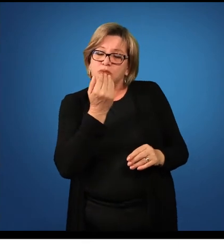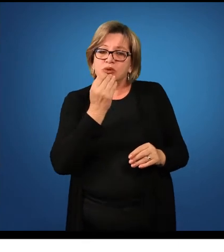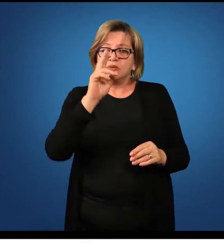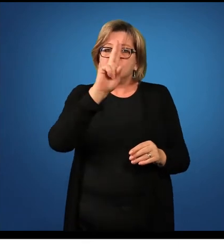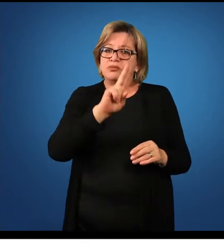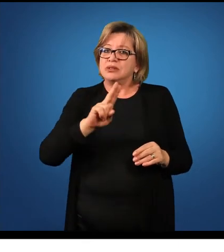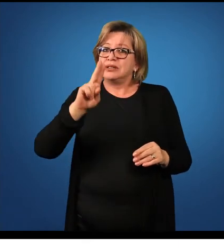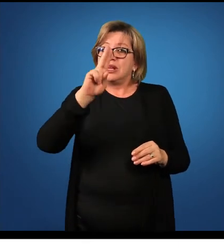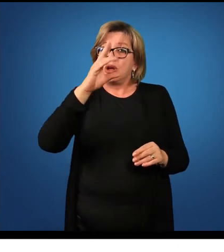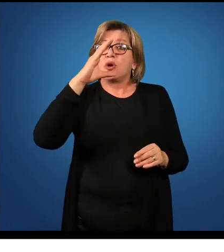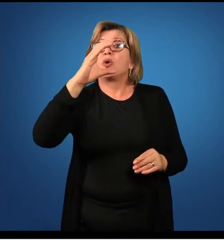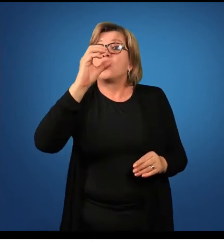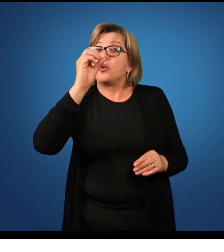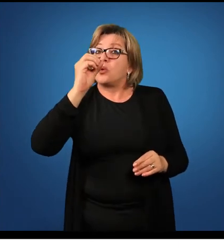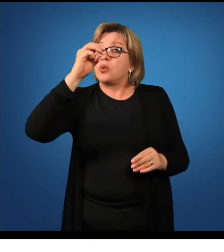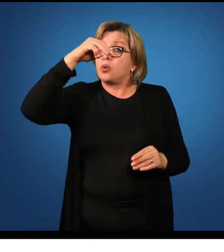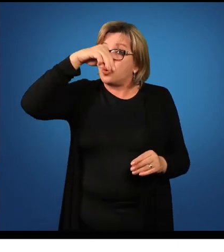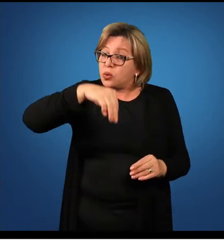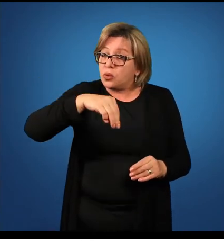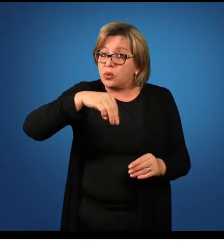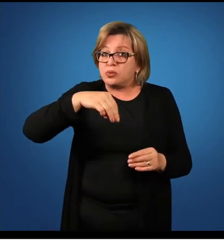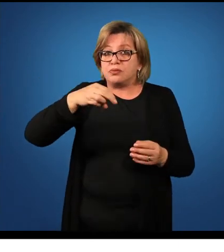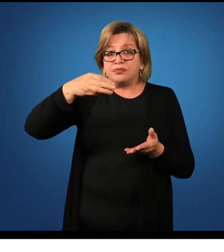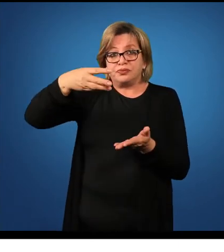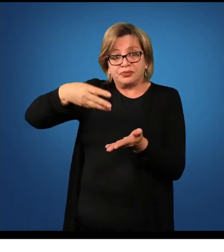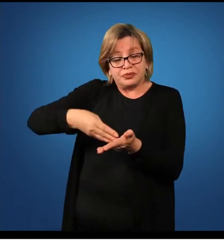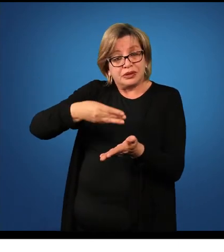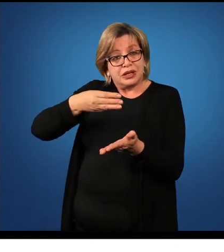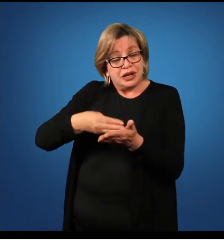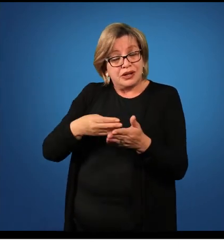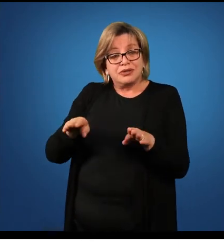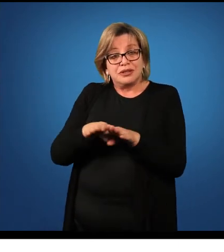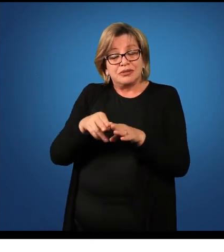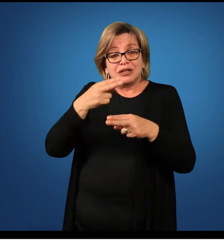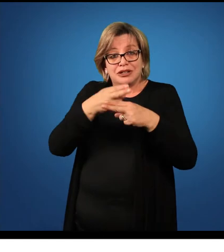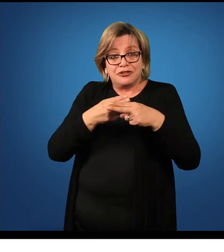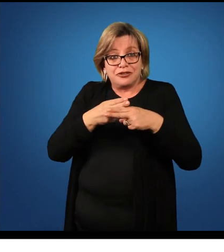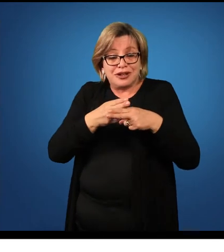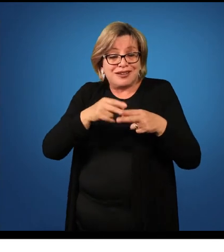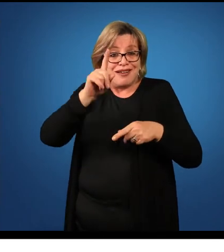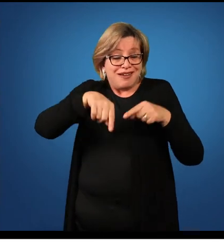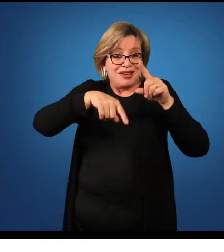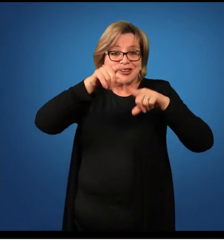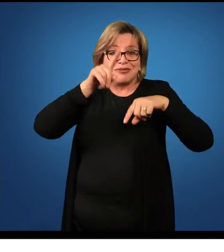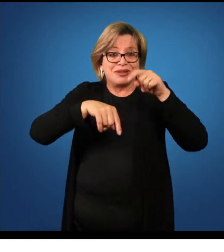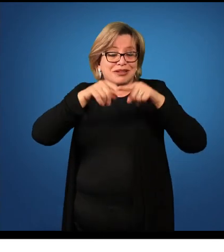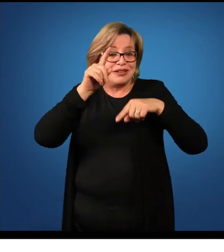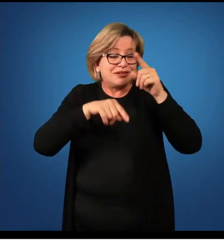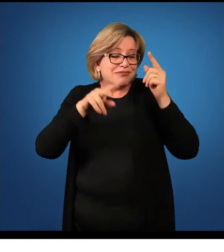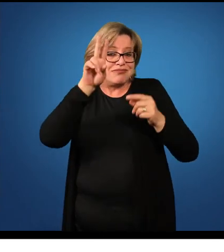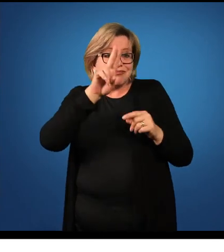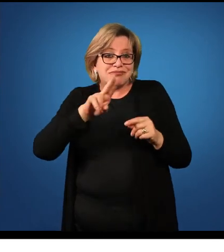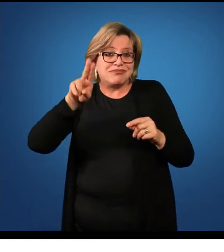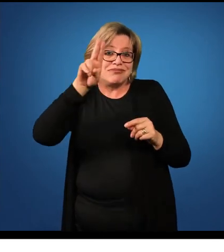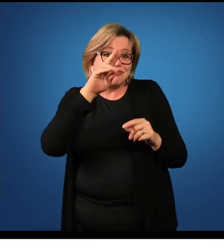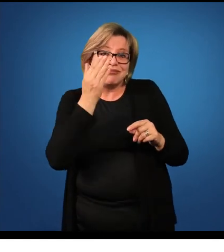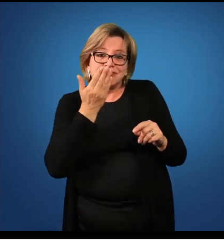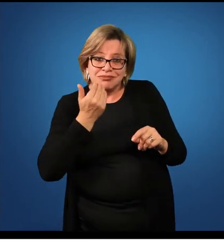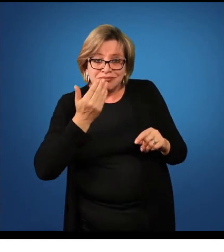Com garfo e faca não é companhia, é o instrumento, é o meio que eu utilizei para a alimentação.